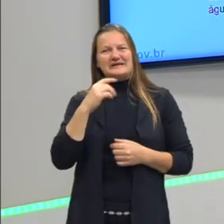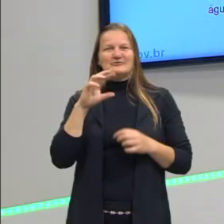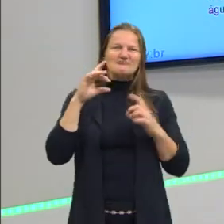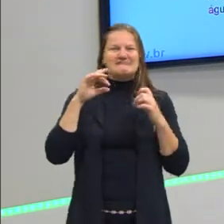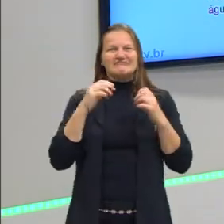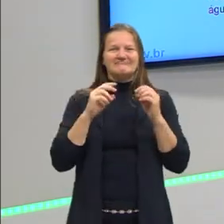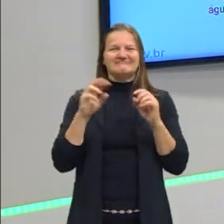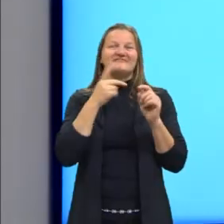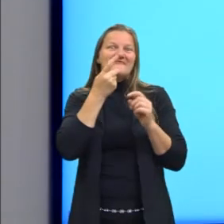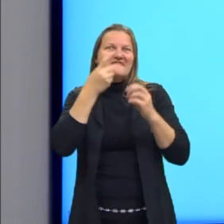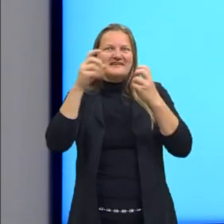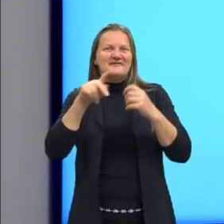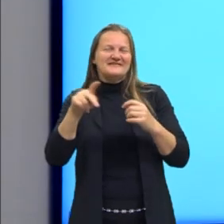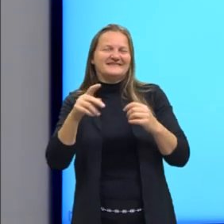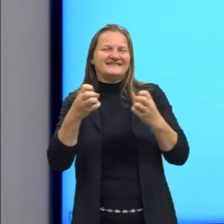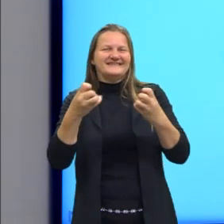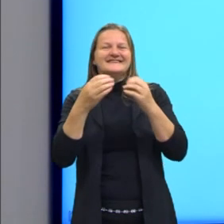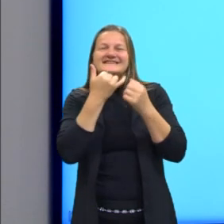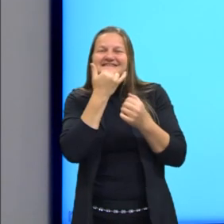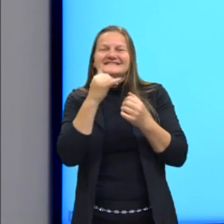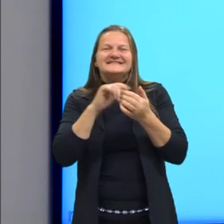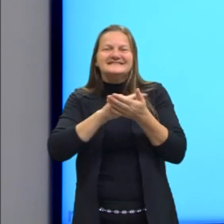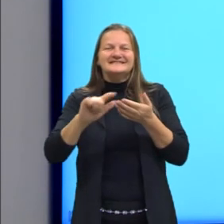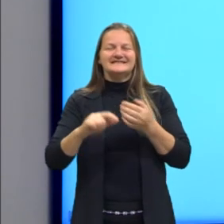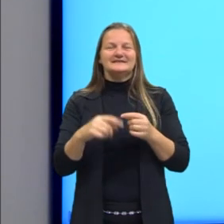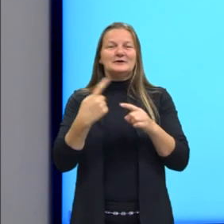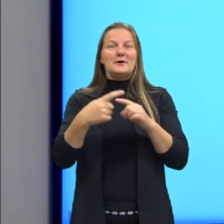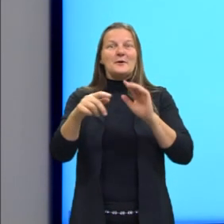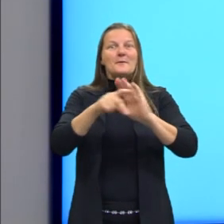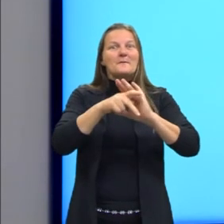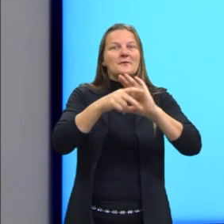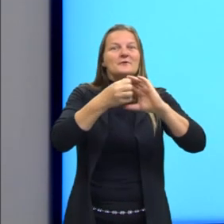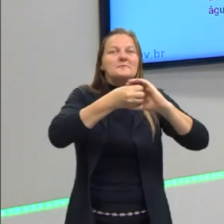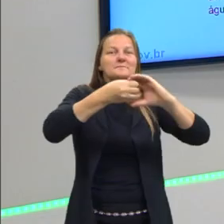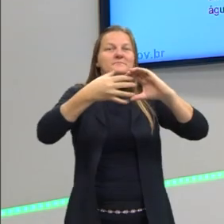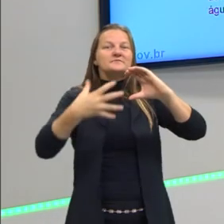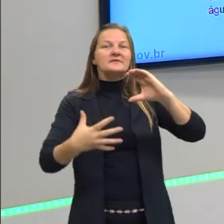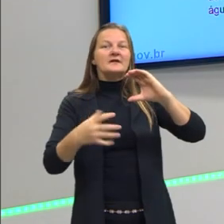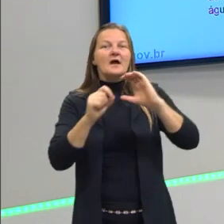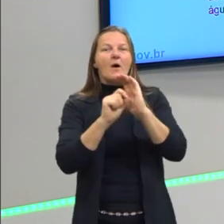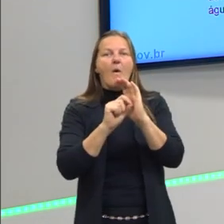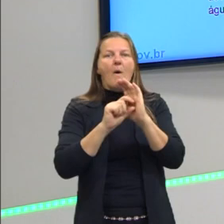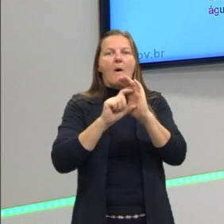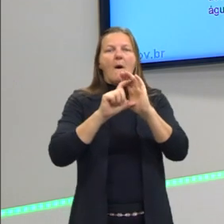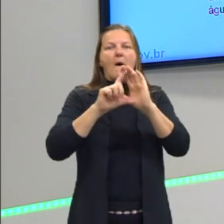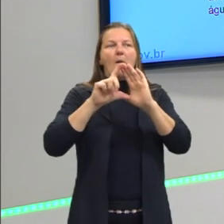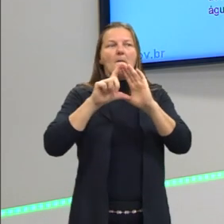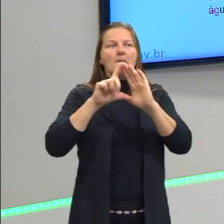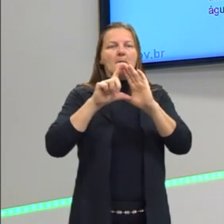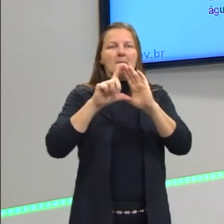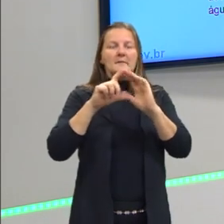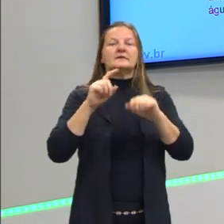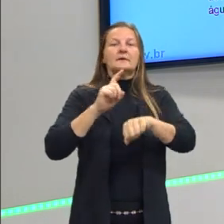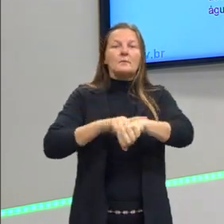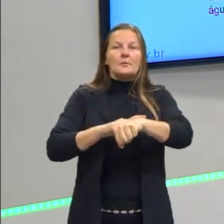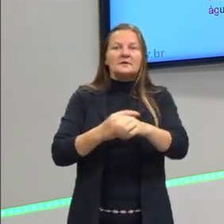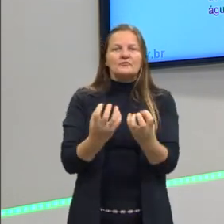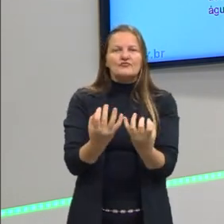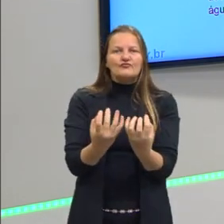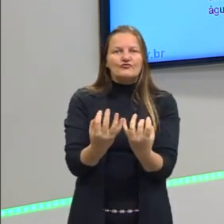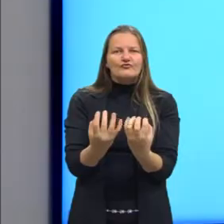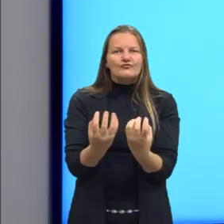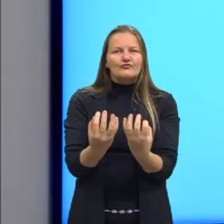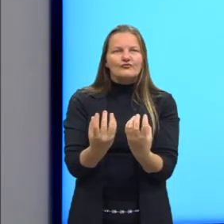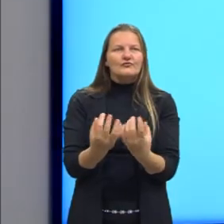me perdoem. Essa propriedade é quando aumenta o ponto de ebulição. Então a gente consegue